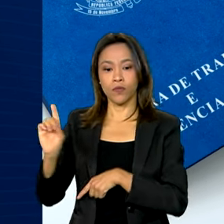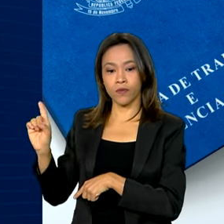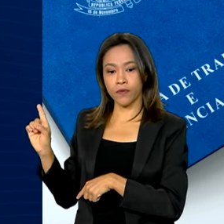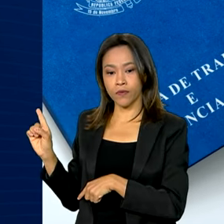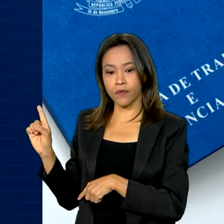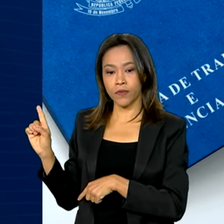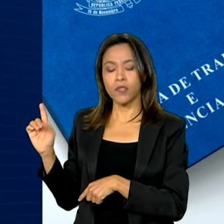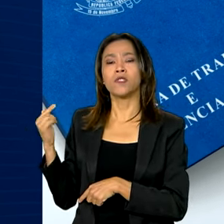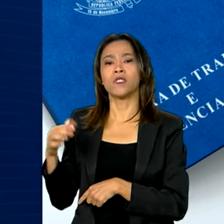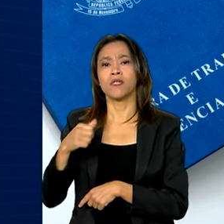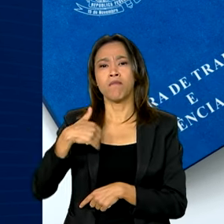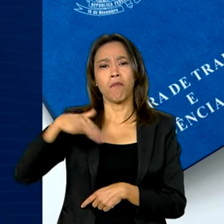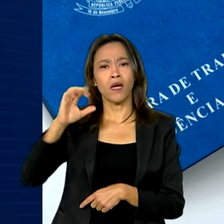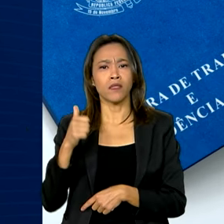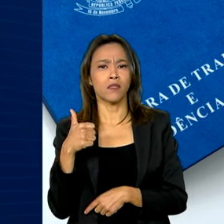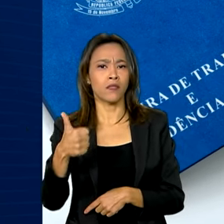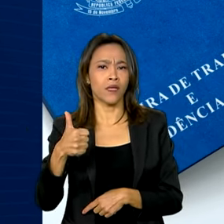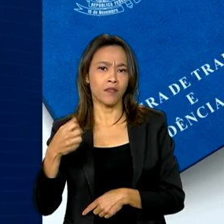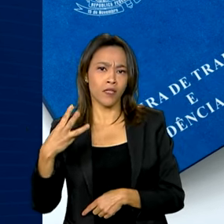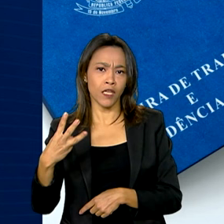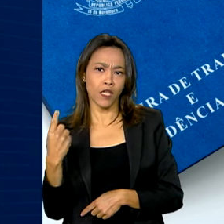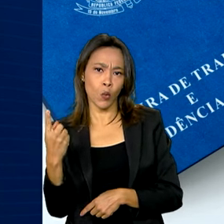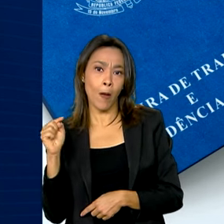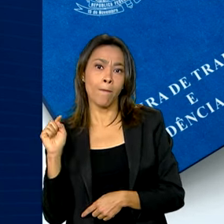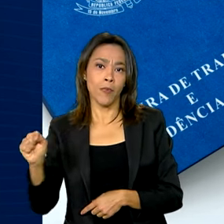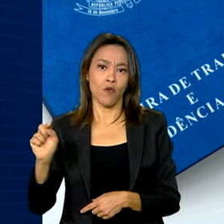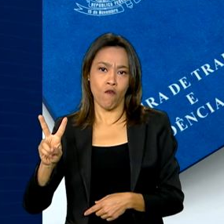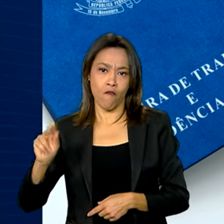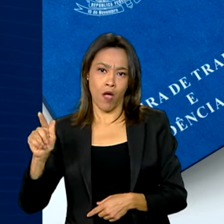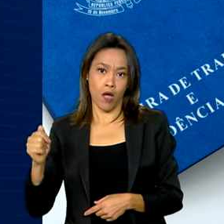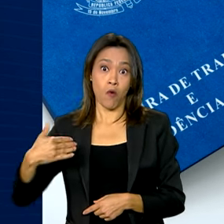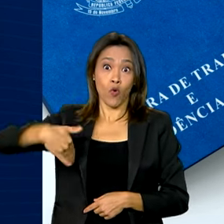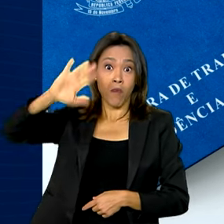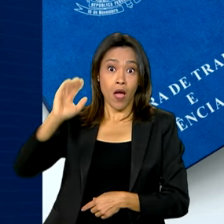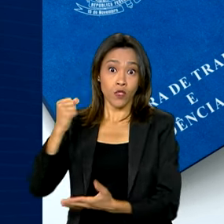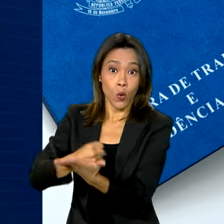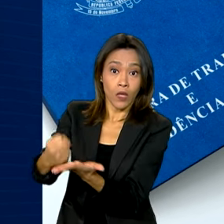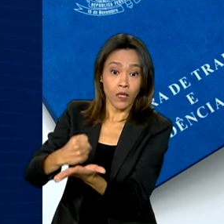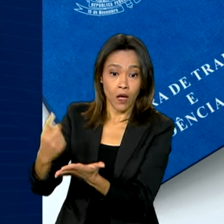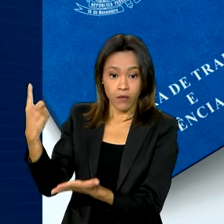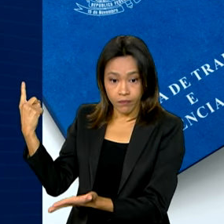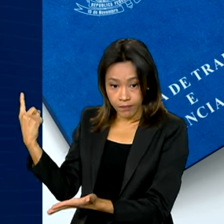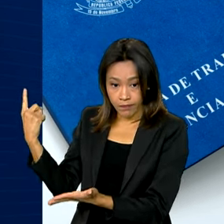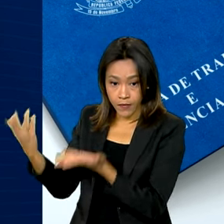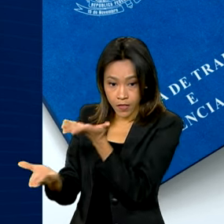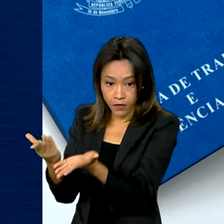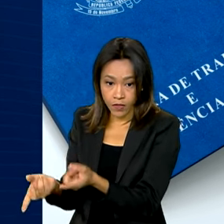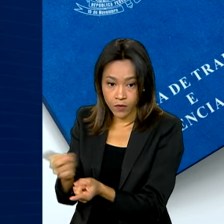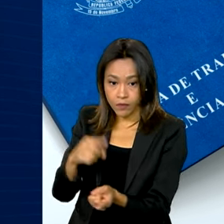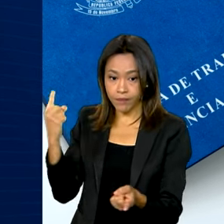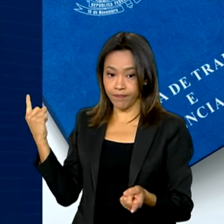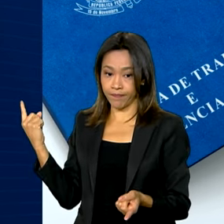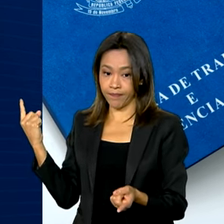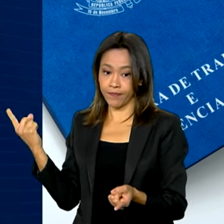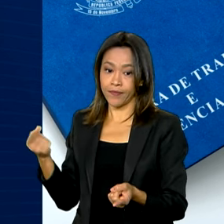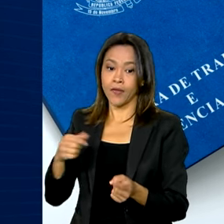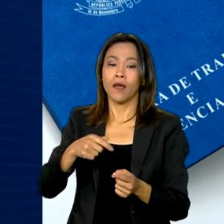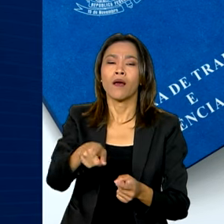131 mil vagas os setores que mais contrataram foram serviços agropecuária